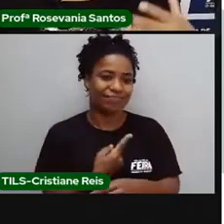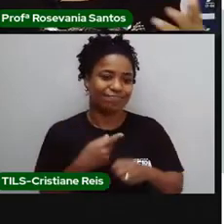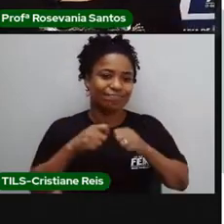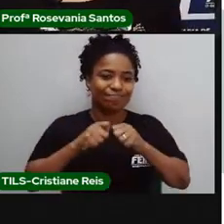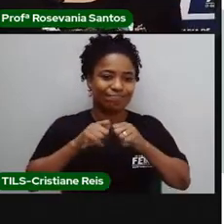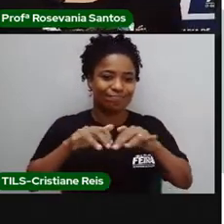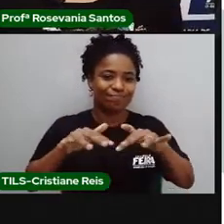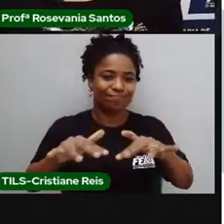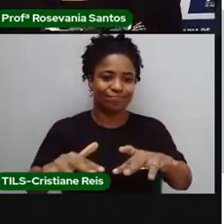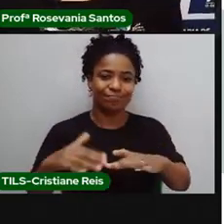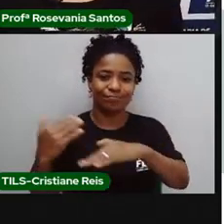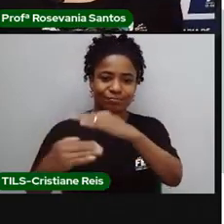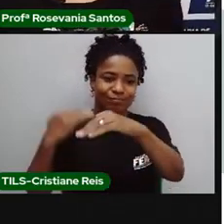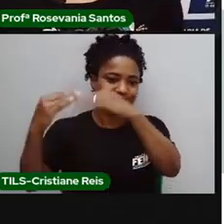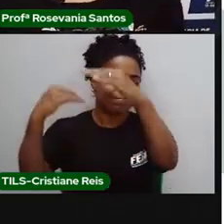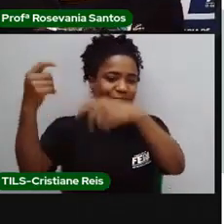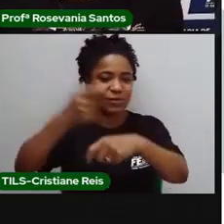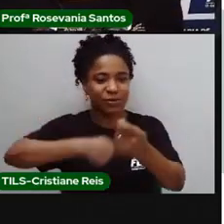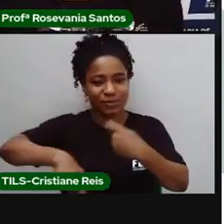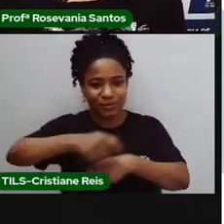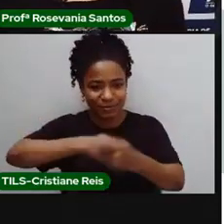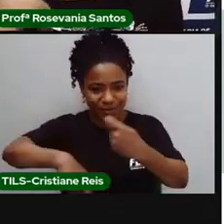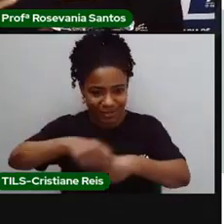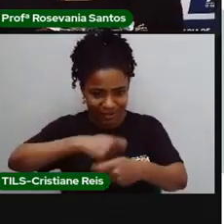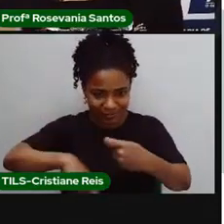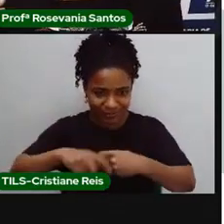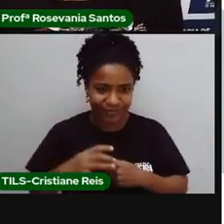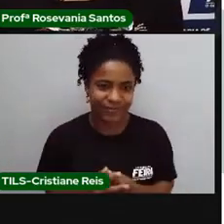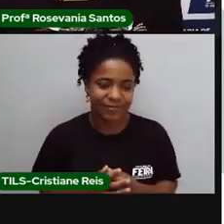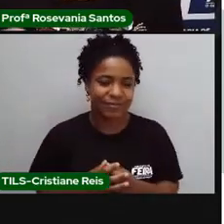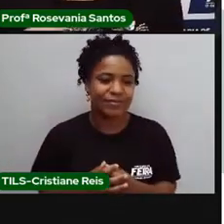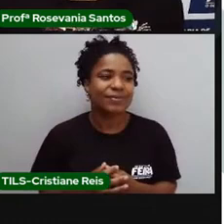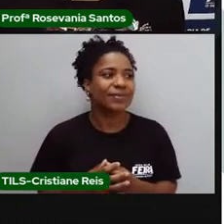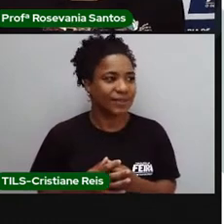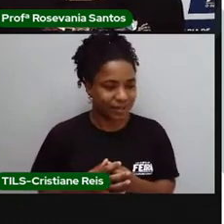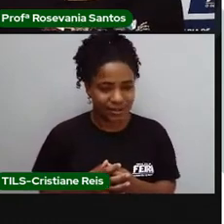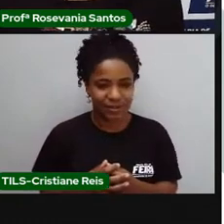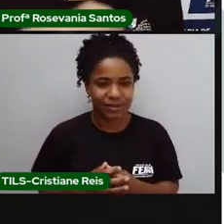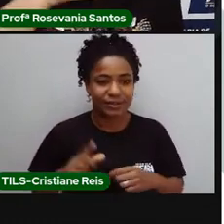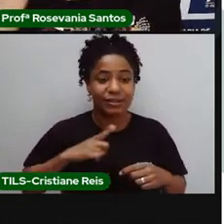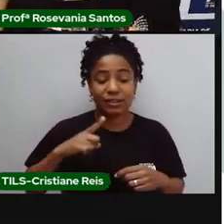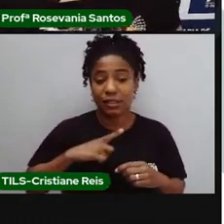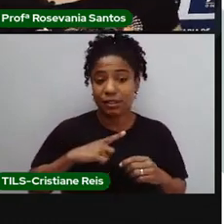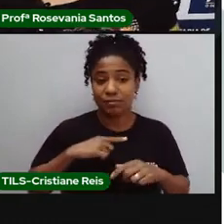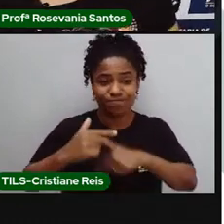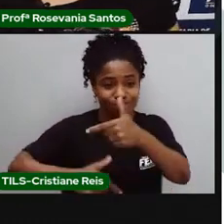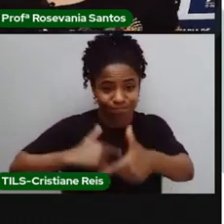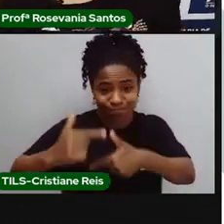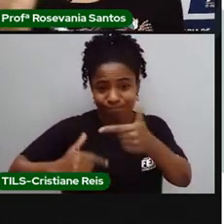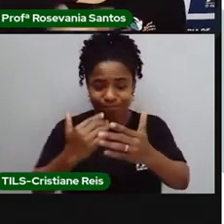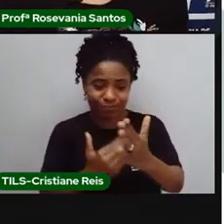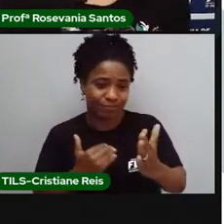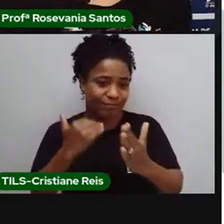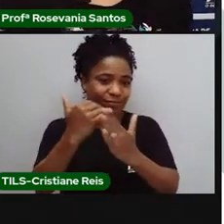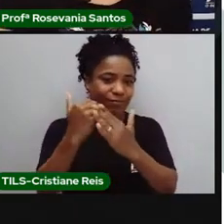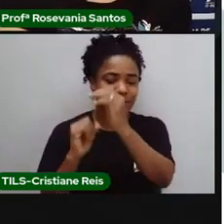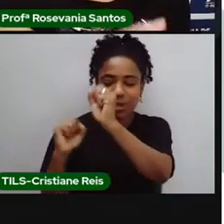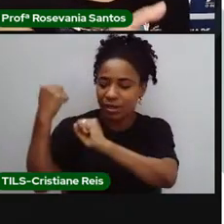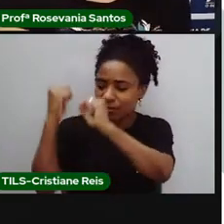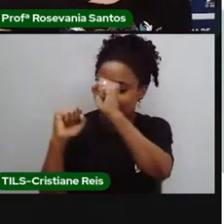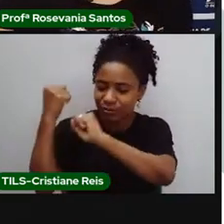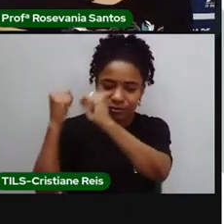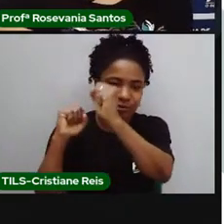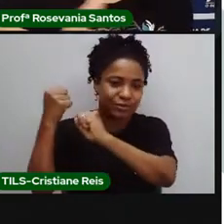né, desse desenvolvimento econômico que intensifica justamente pelo fato que eu levo a uma indústria para onde eu vou ter